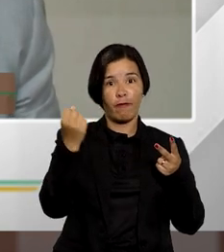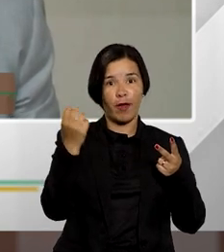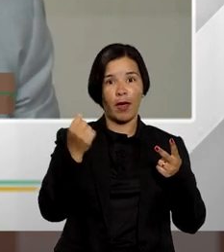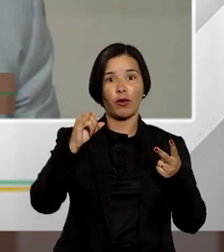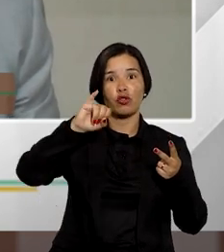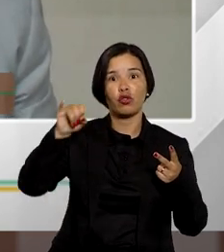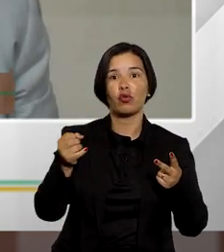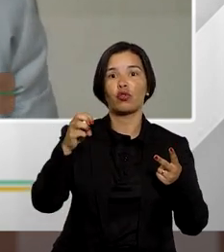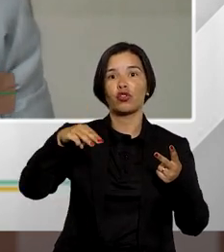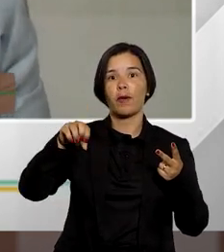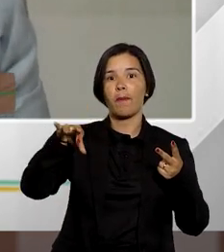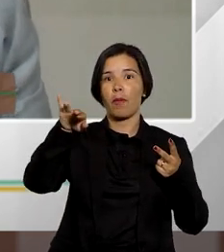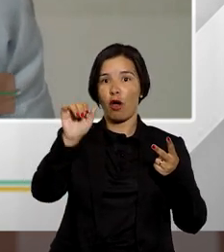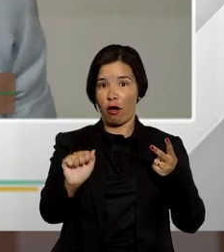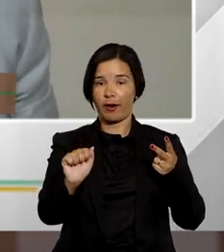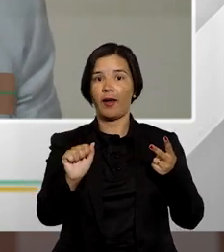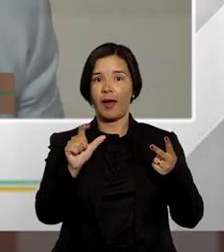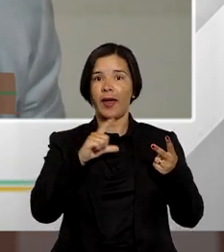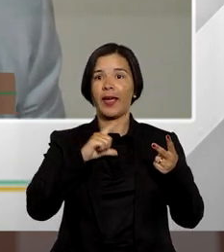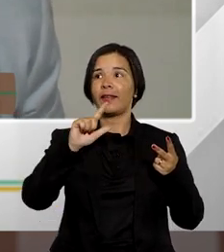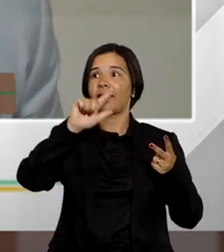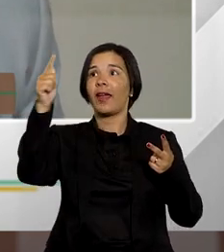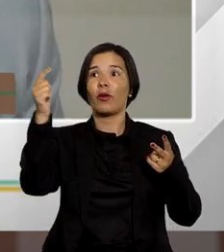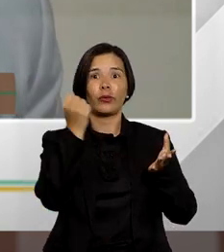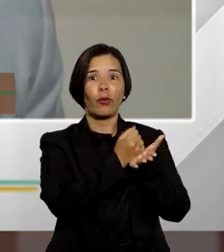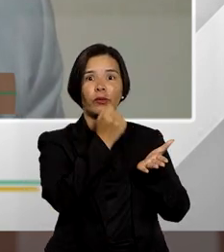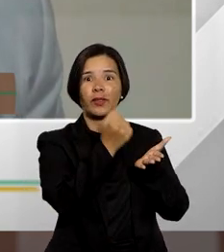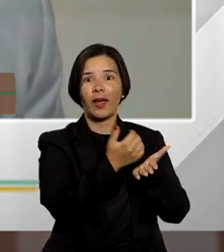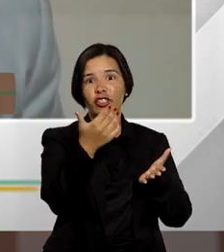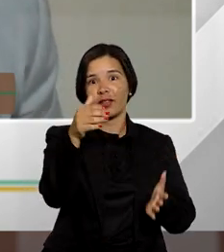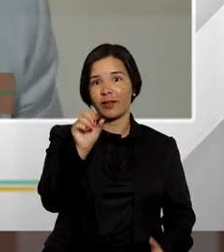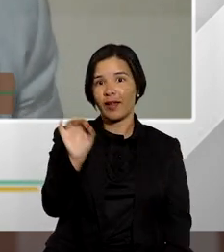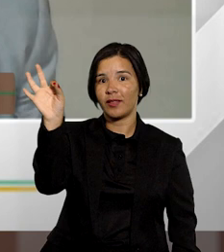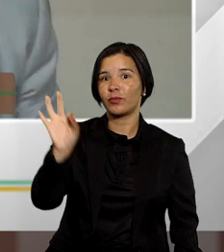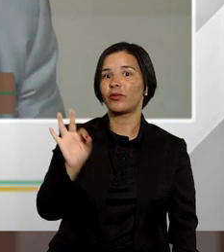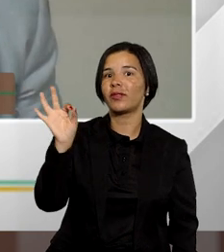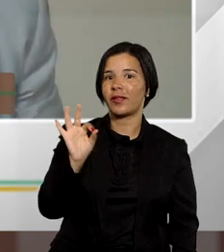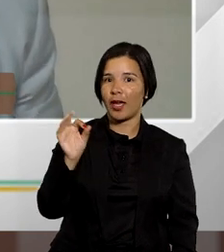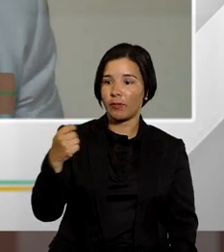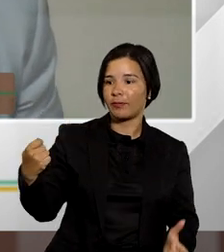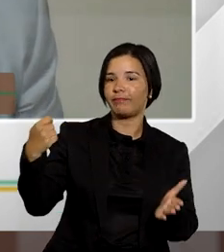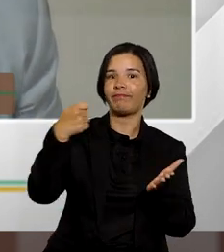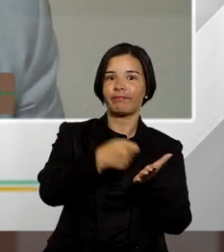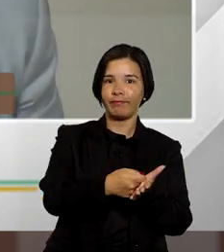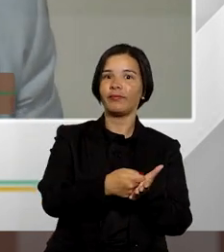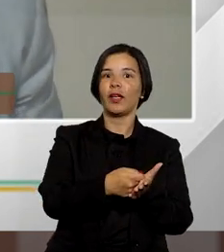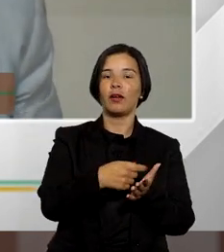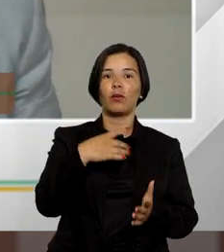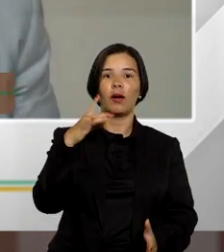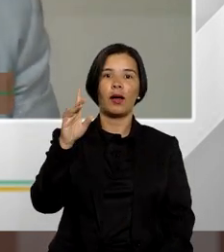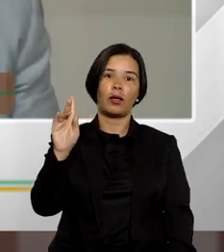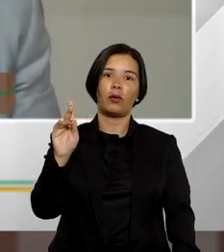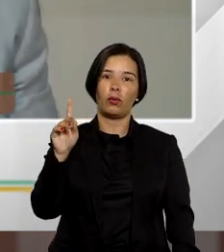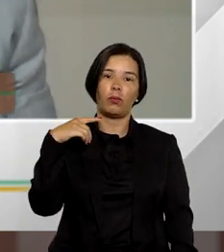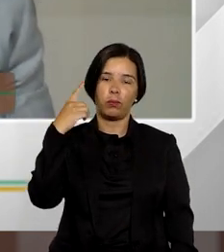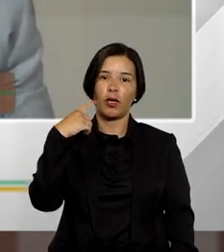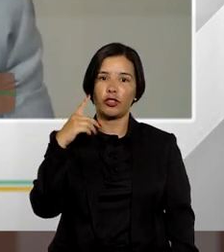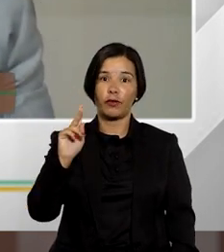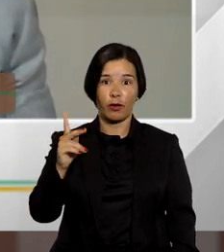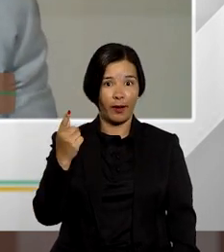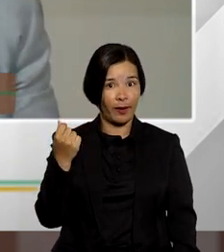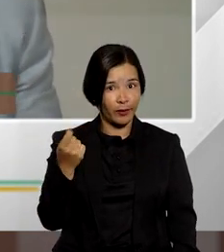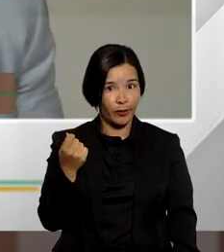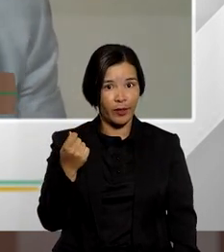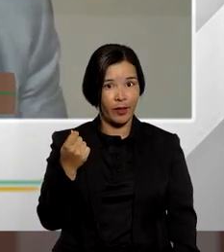de juros de mora e porventura ele tem um contrato de 10% a ser pago ao advogado o